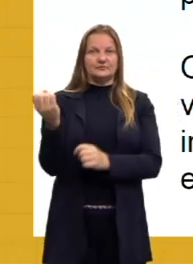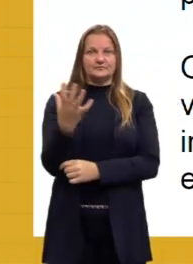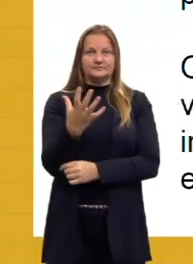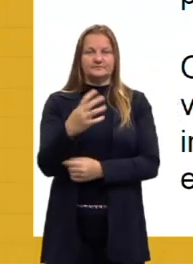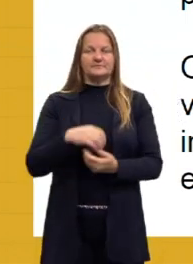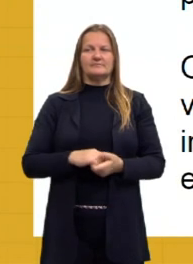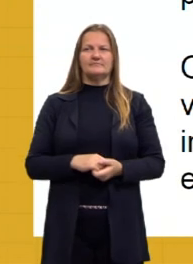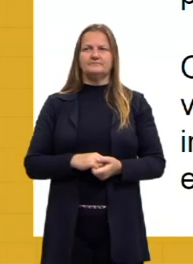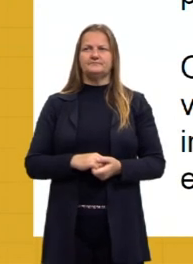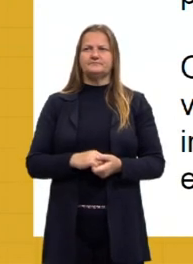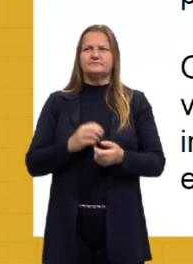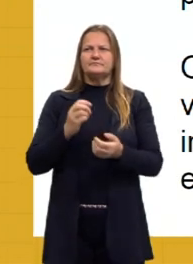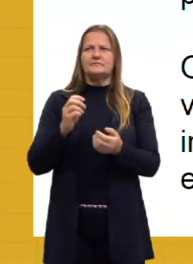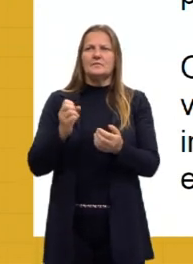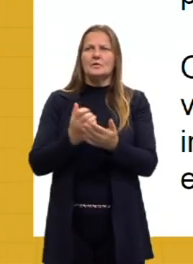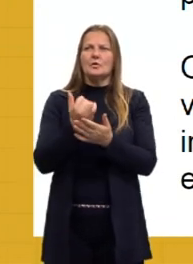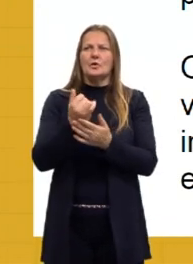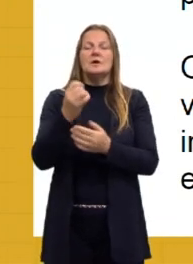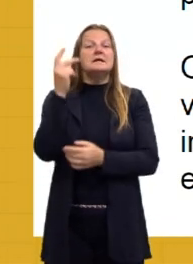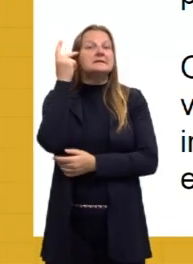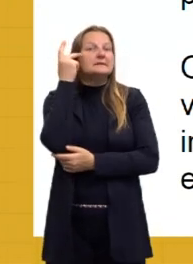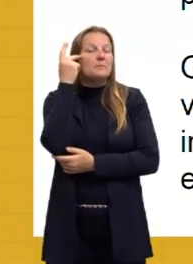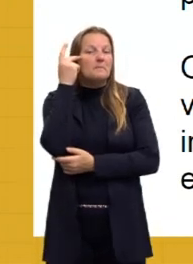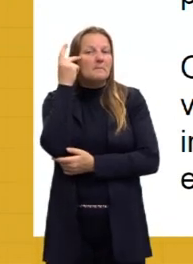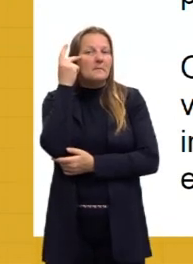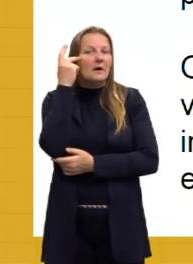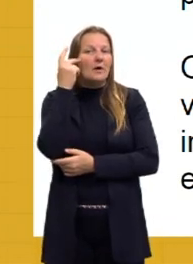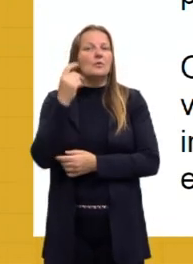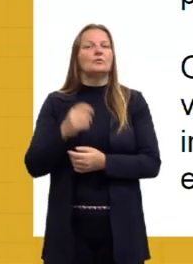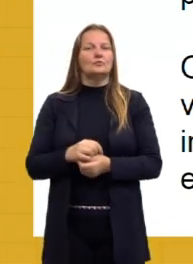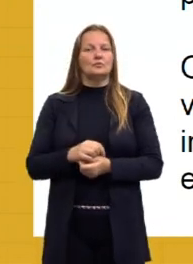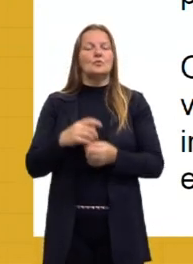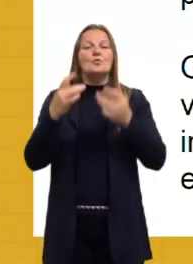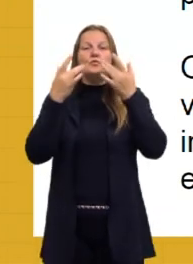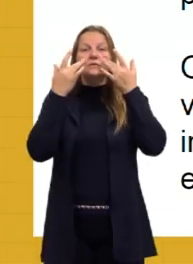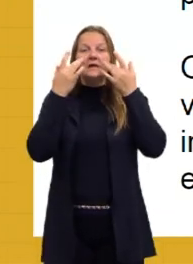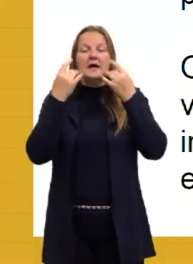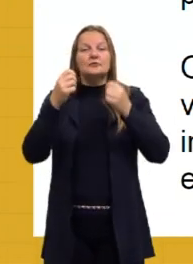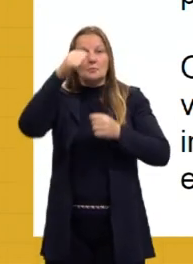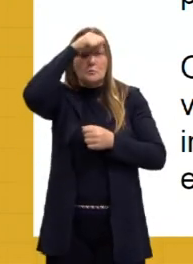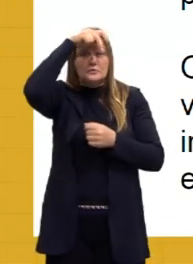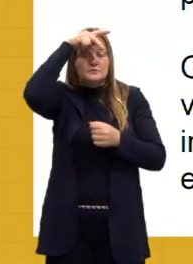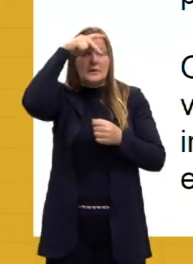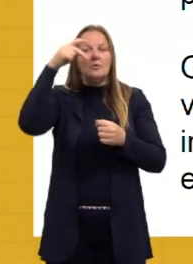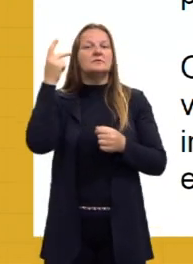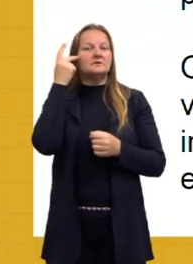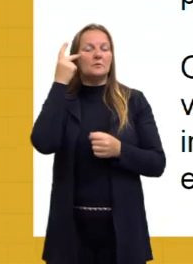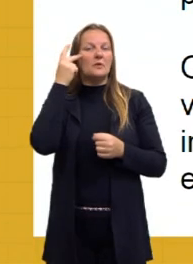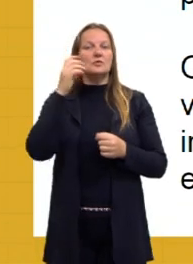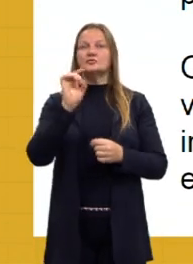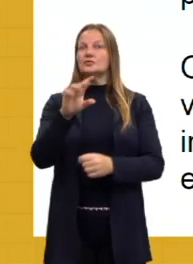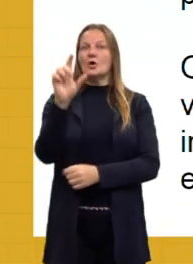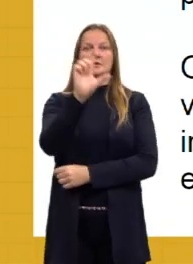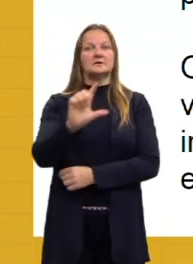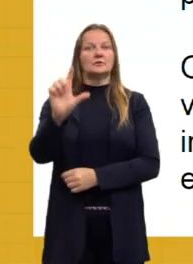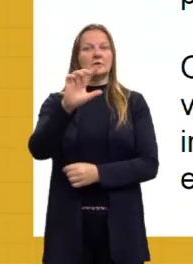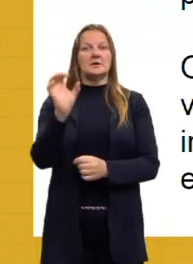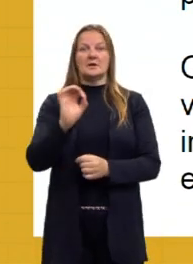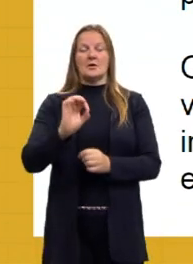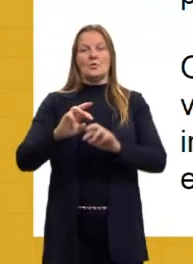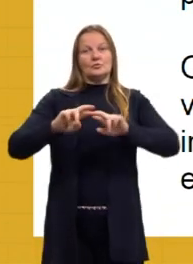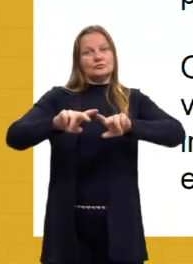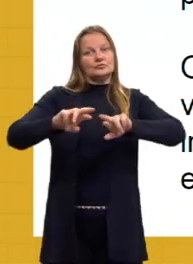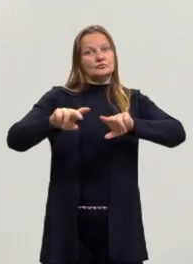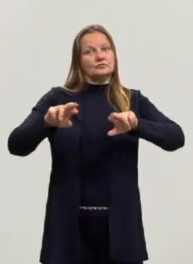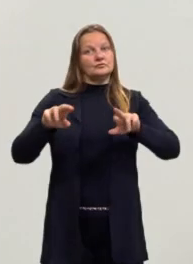Semana de Arte Moderna, então, ela aconteceu em São Paulo, no Teatro Municipal de São Paulo, e ela não é só literatura, Dani, a Semana de Arte Moderna,